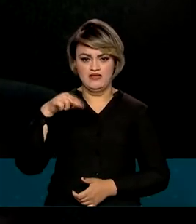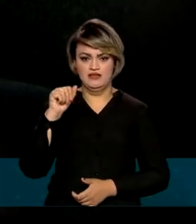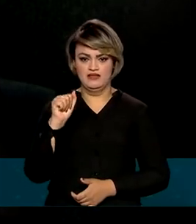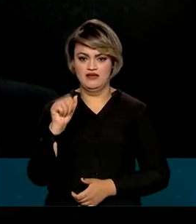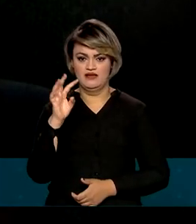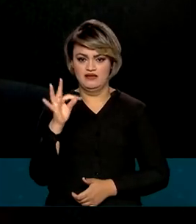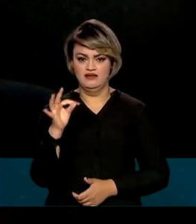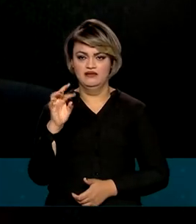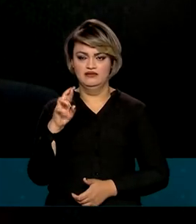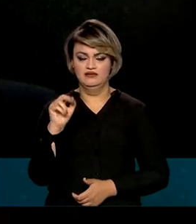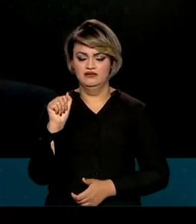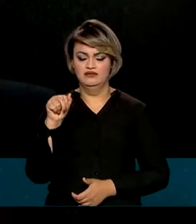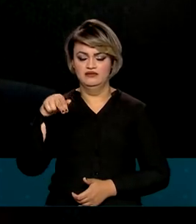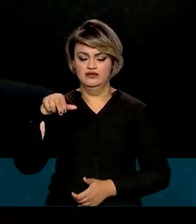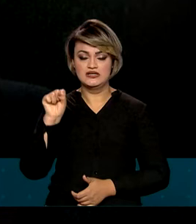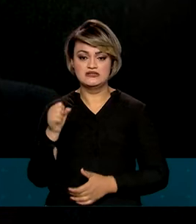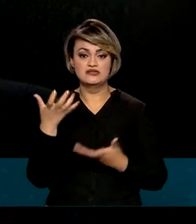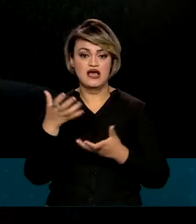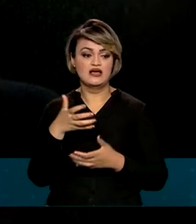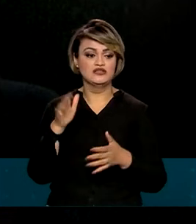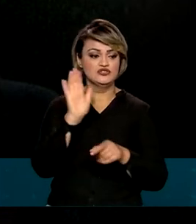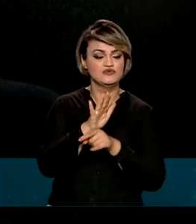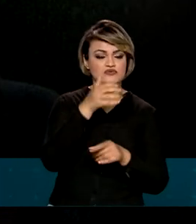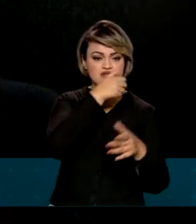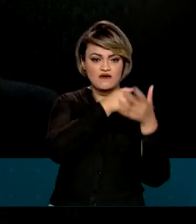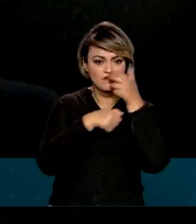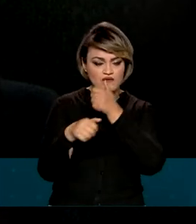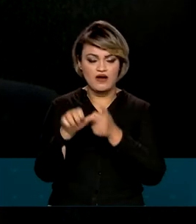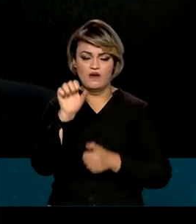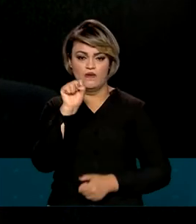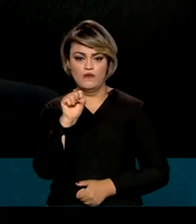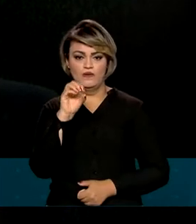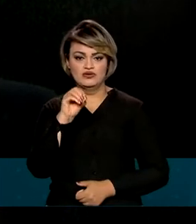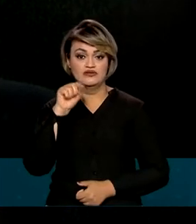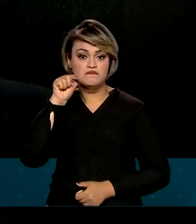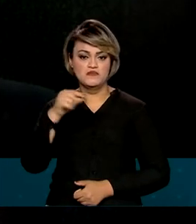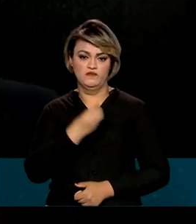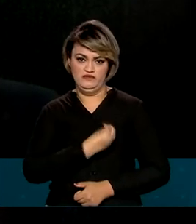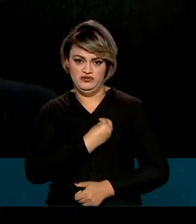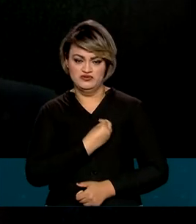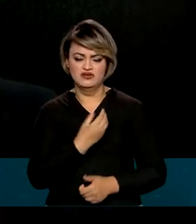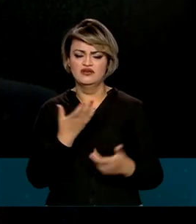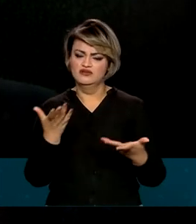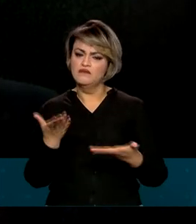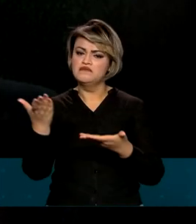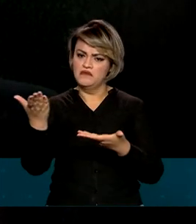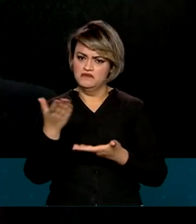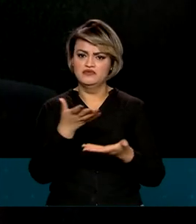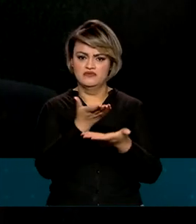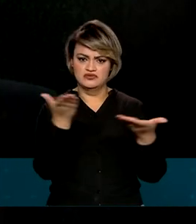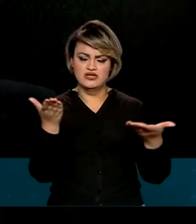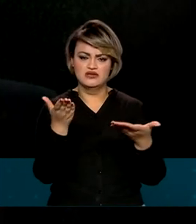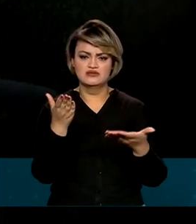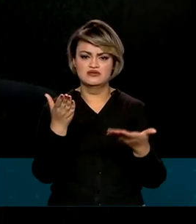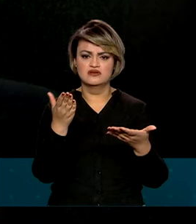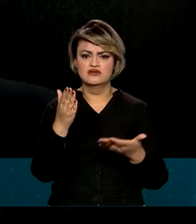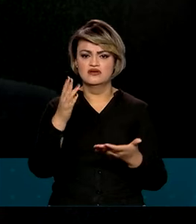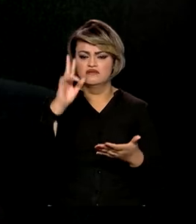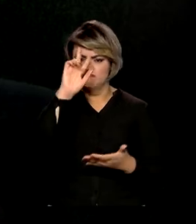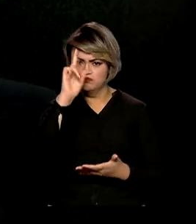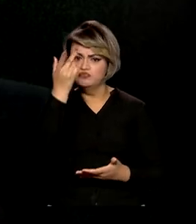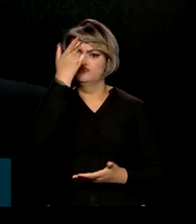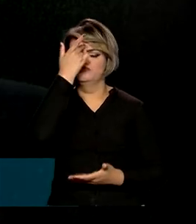salvemos 86 mil vidas. E é esse o convite que faço a todos, para que a gente mude essa